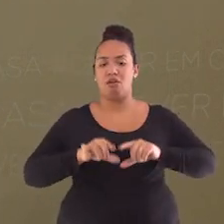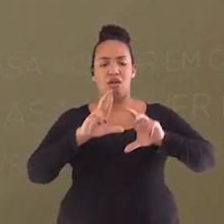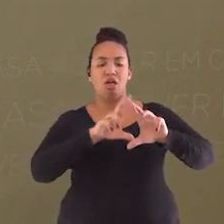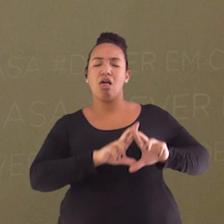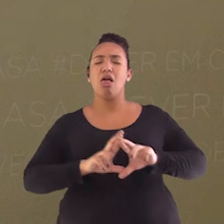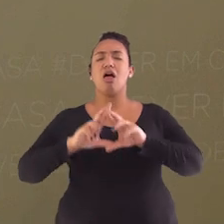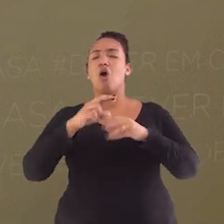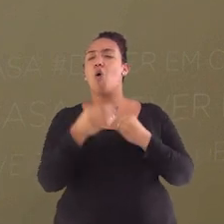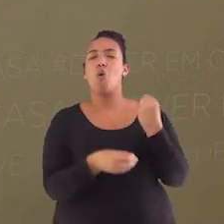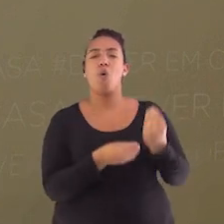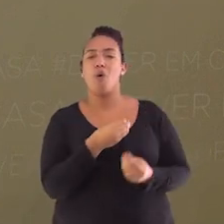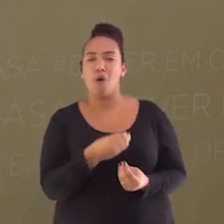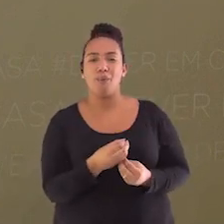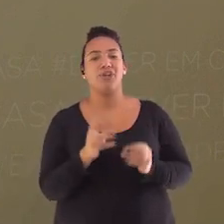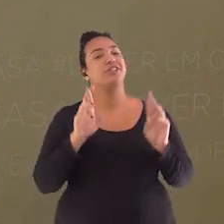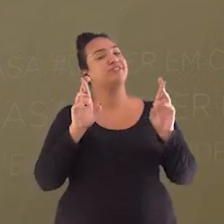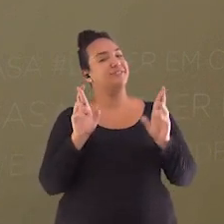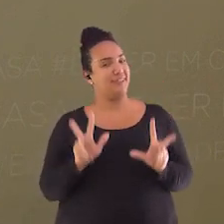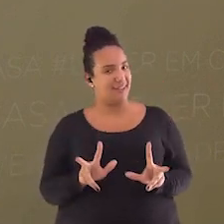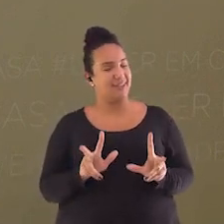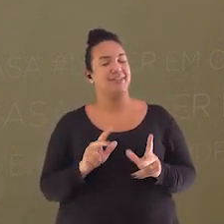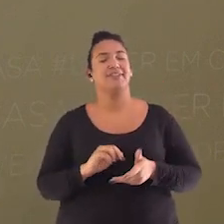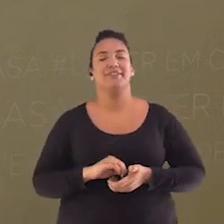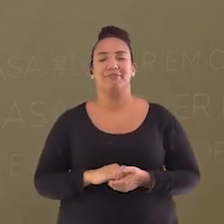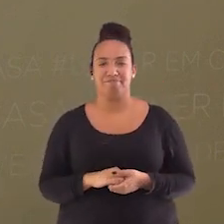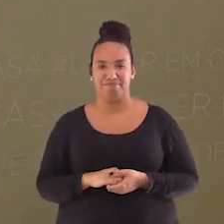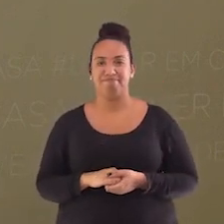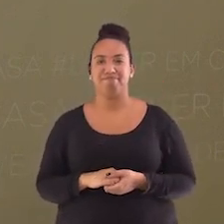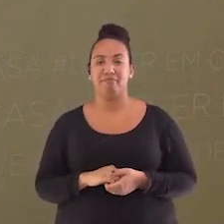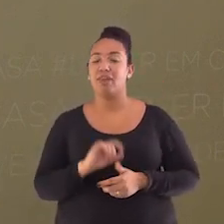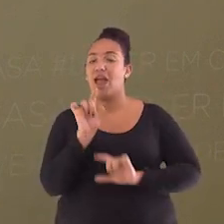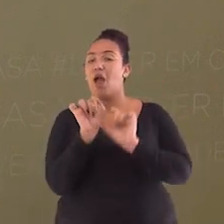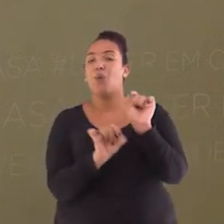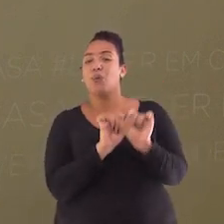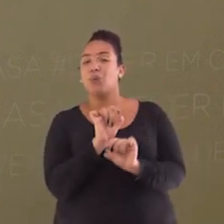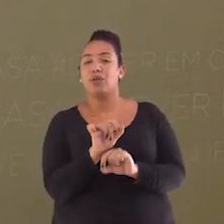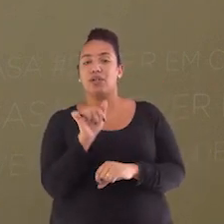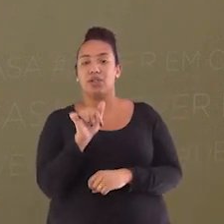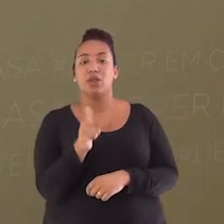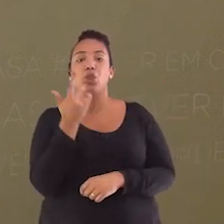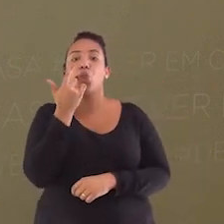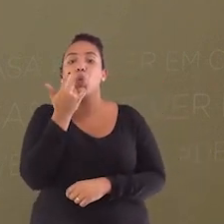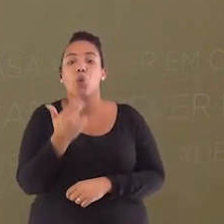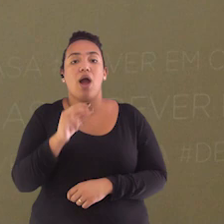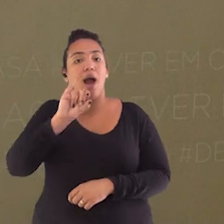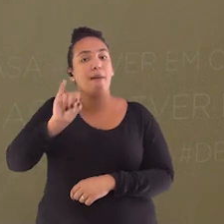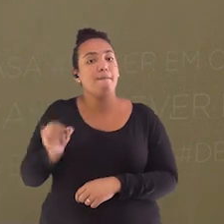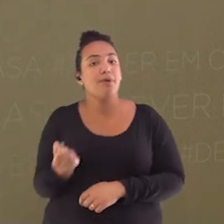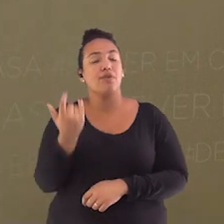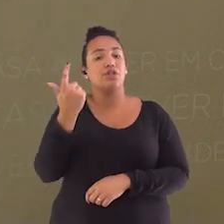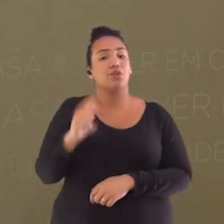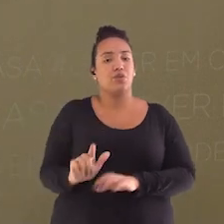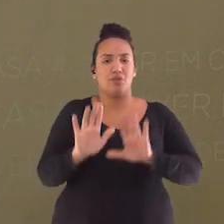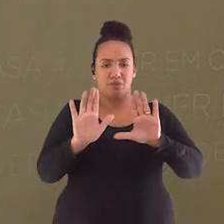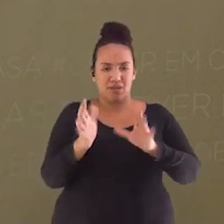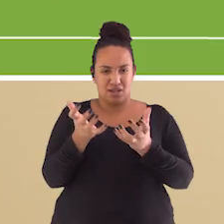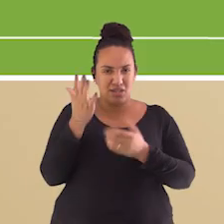se dá de outra maneira. Se trata de um reaproveitamento de seus nutrientes. E você quer saber como?